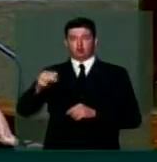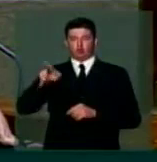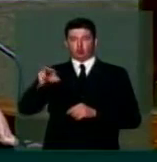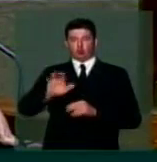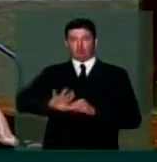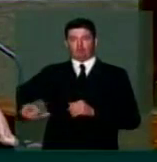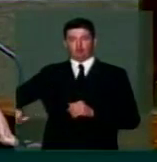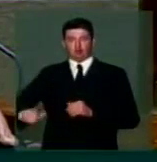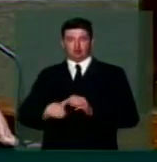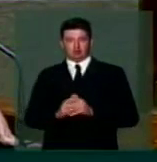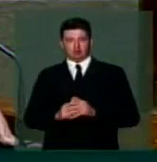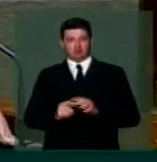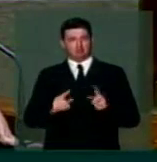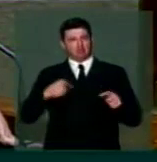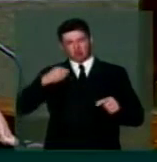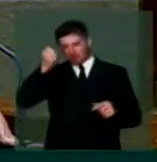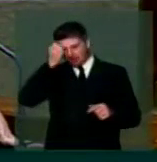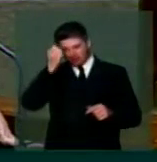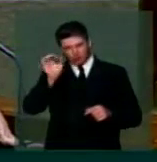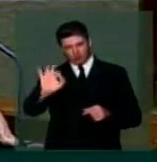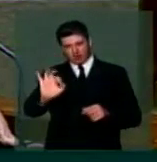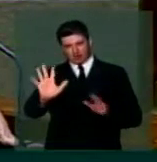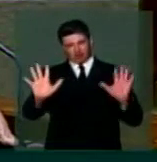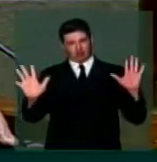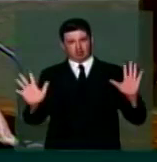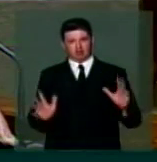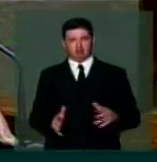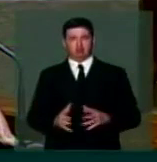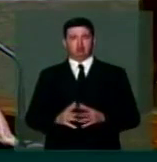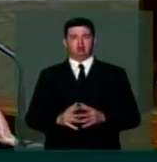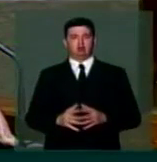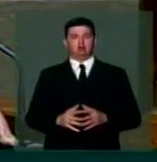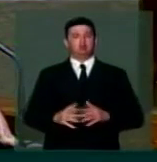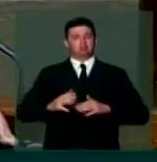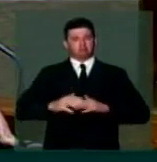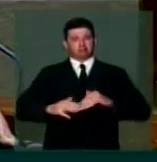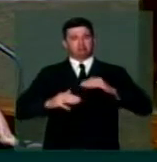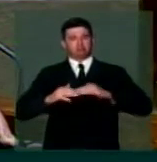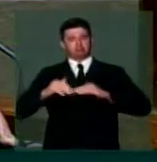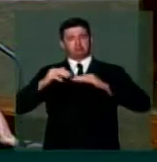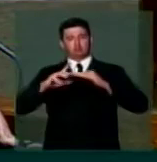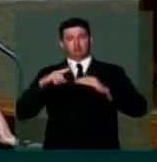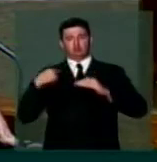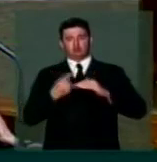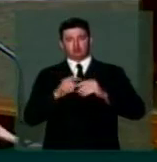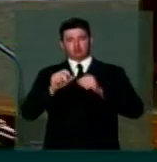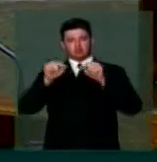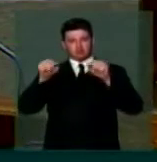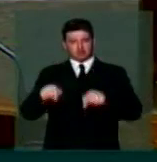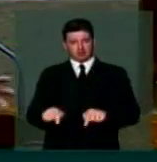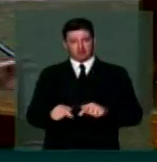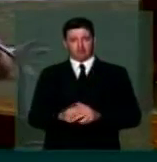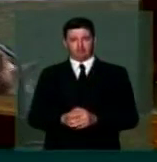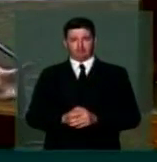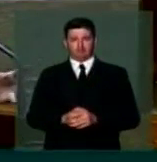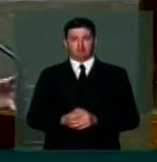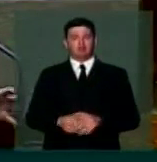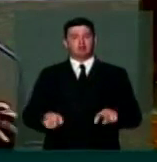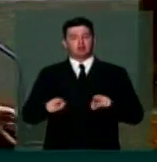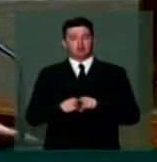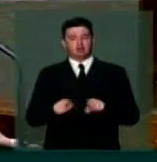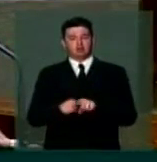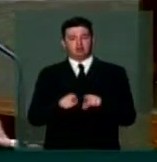turno. Mas não me arrependo uma vírgula da construção que lá fizemos, recuperando um campo à